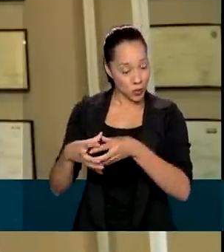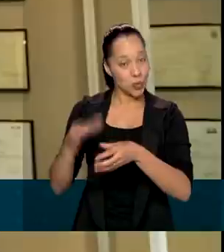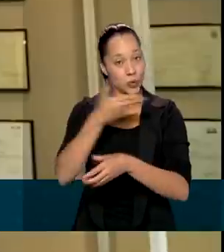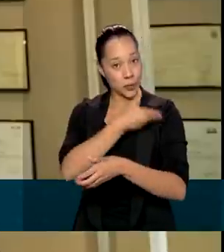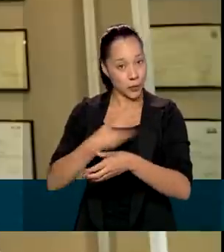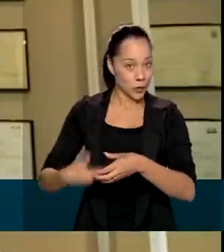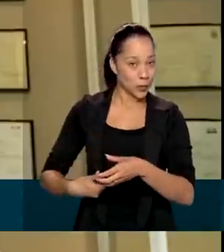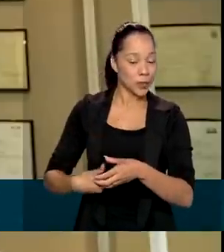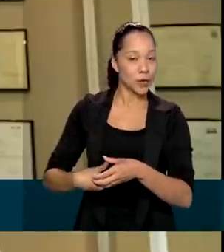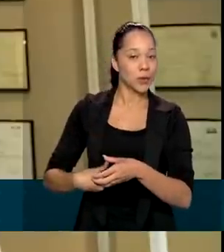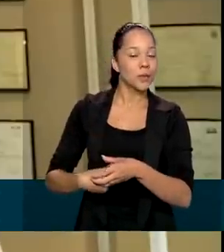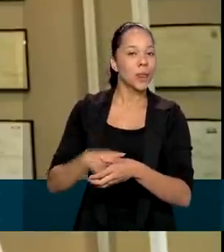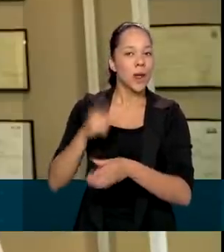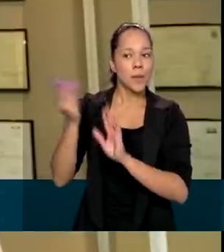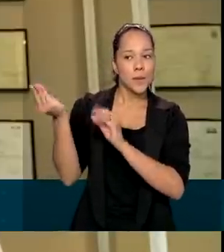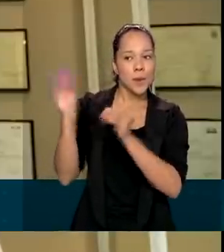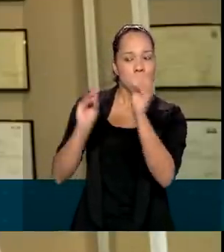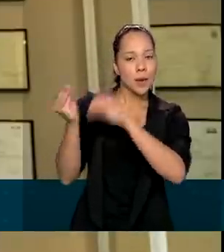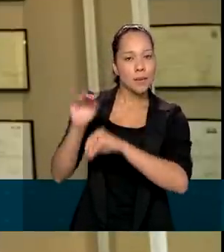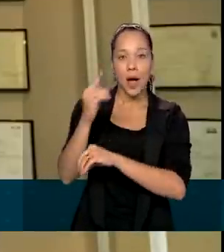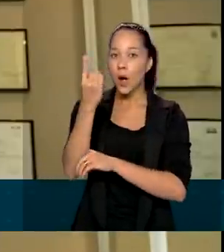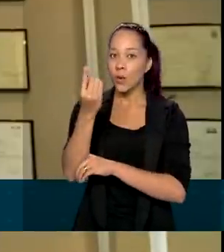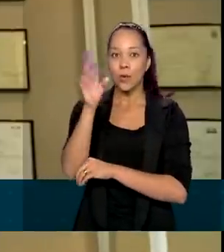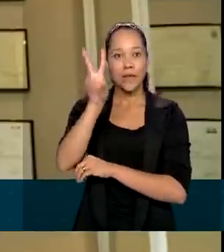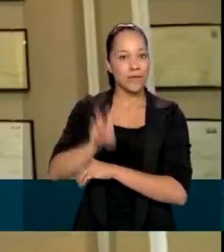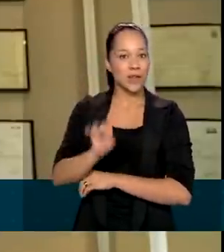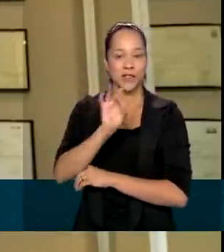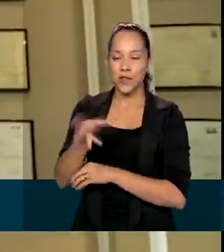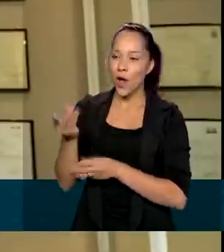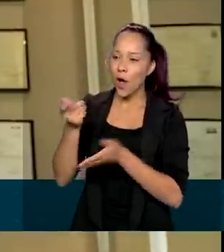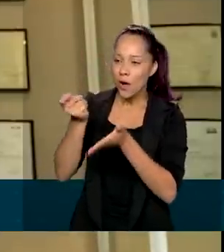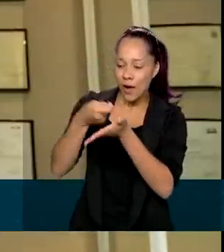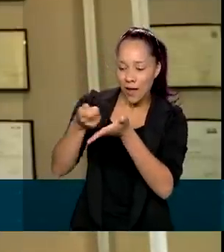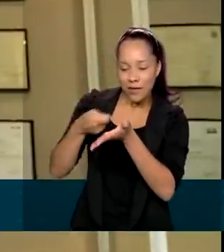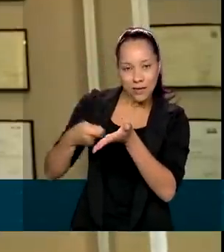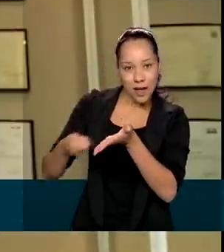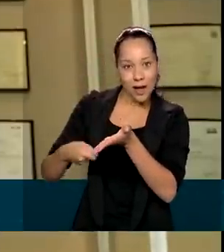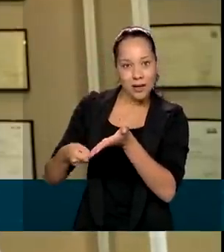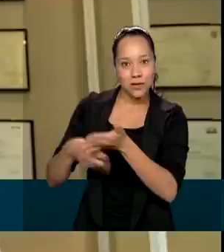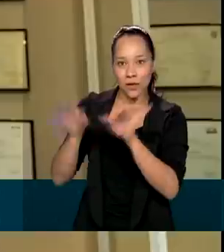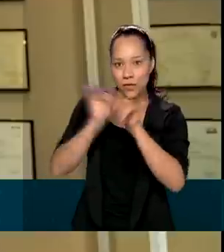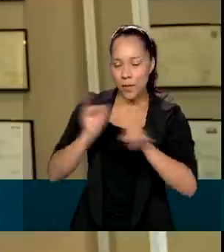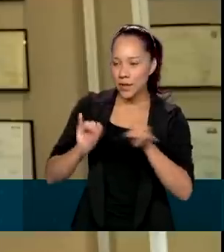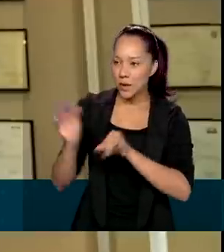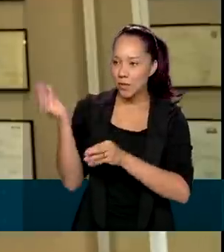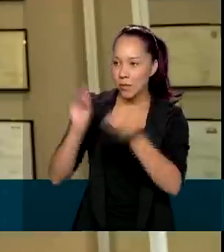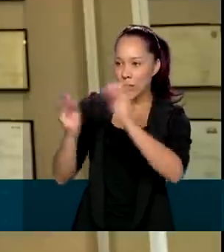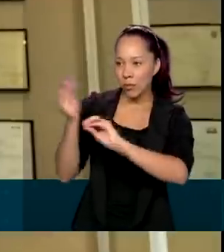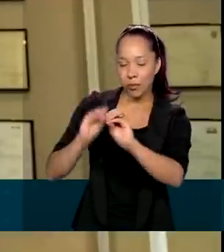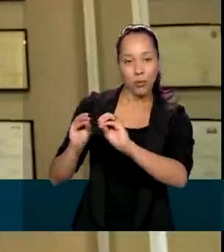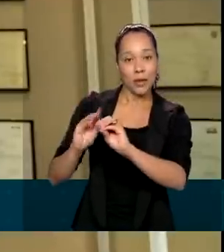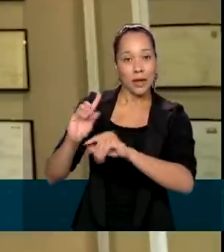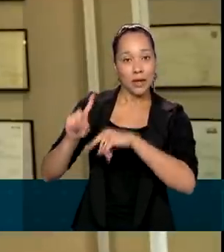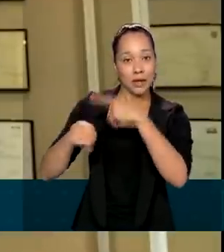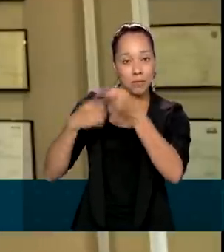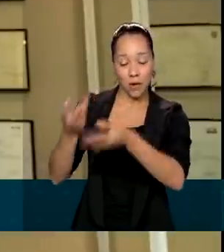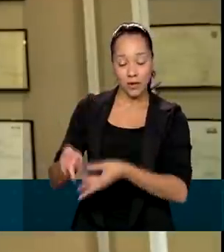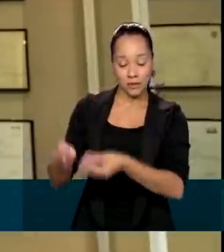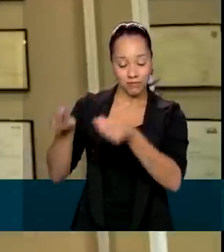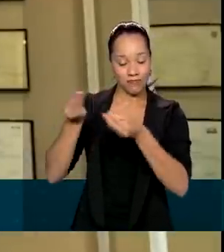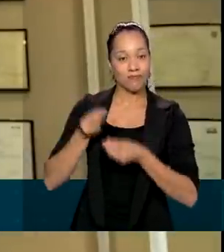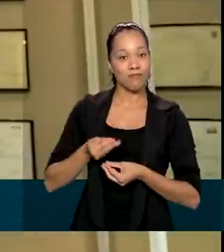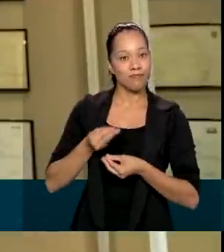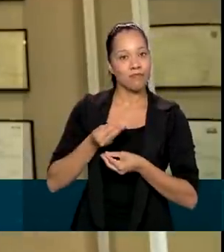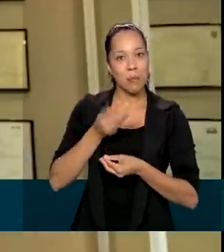preenchendo uma única vez, fazendo uma única coleta de dados e recebendo de maneira